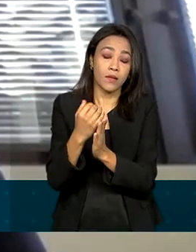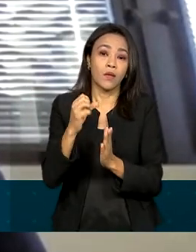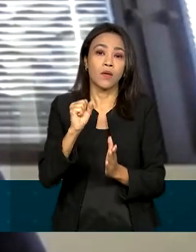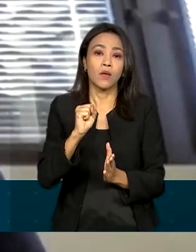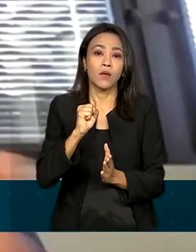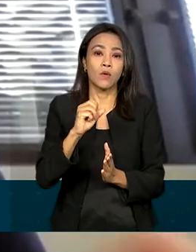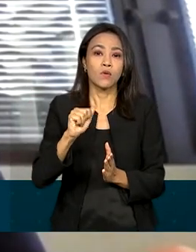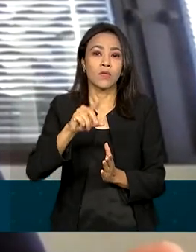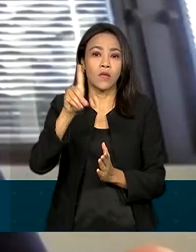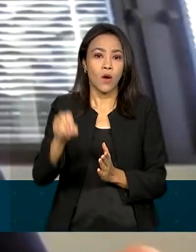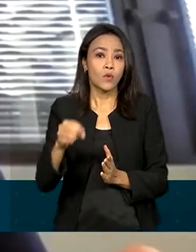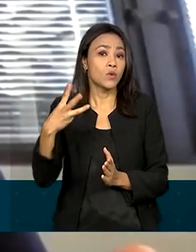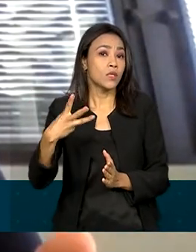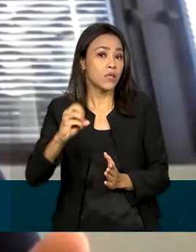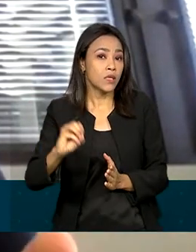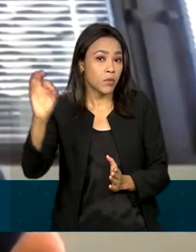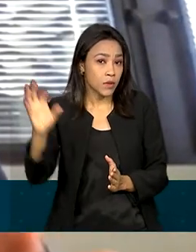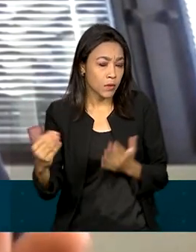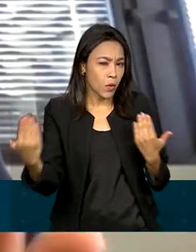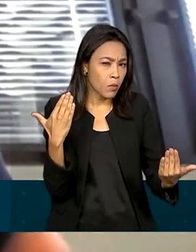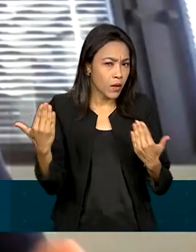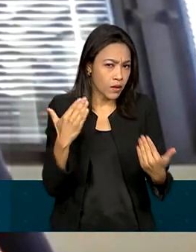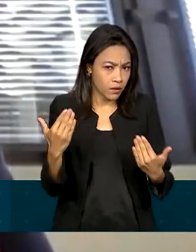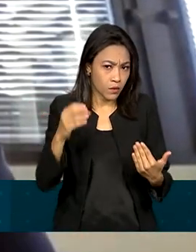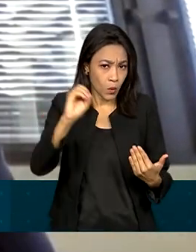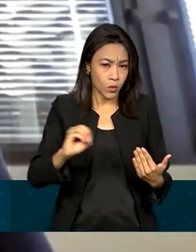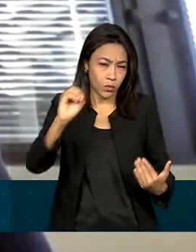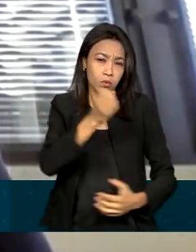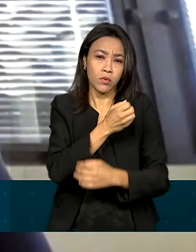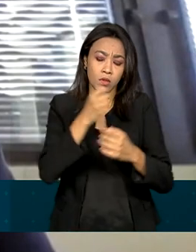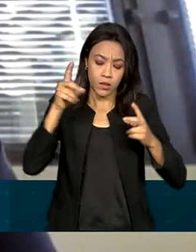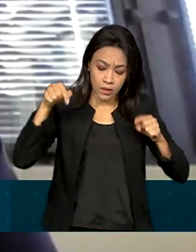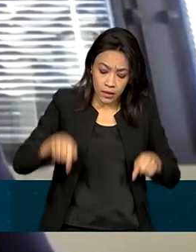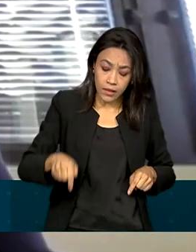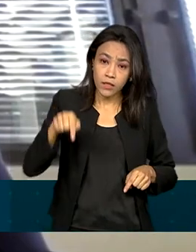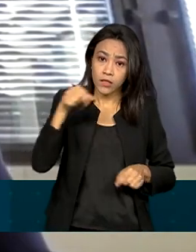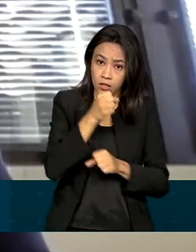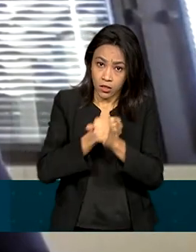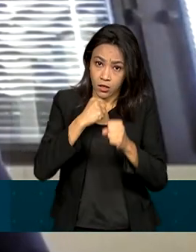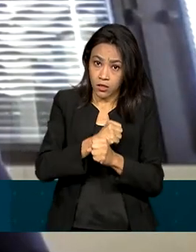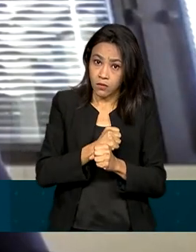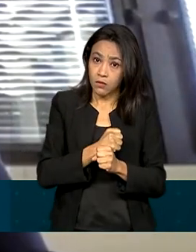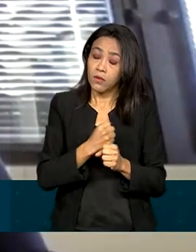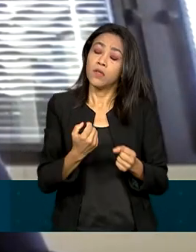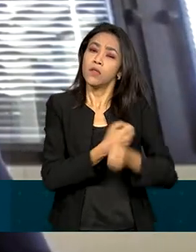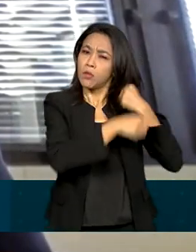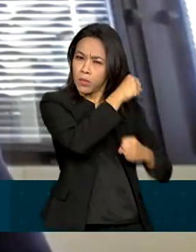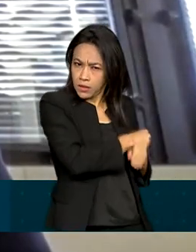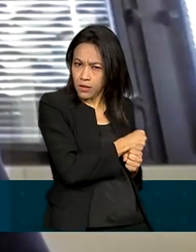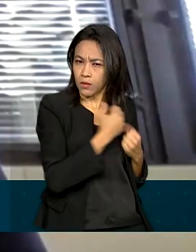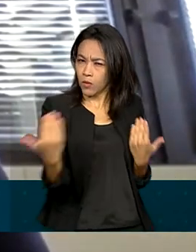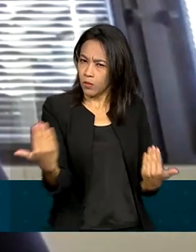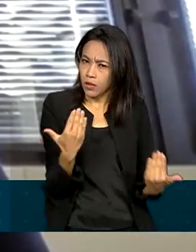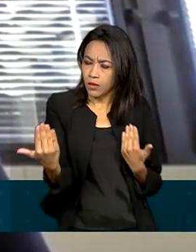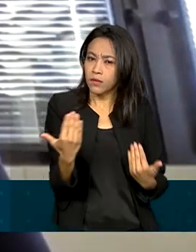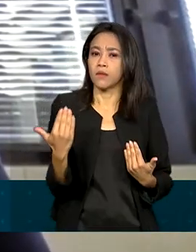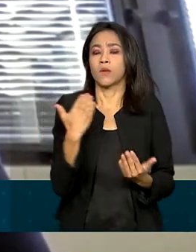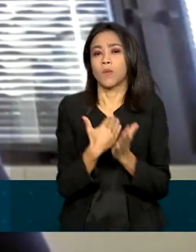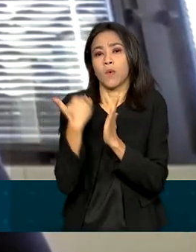a gente compara o outubro deste ano com o outubro do ano anterior. Um crescimento de 29